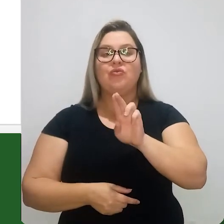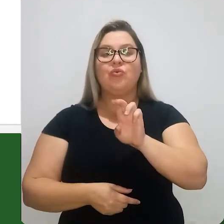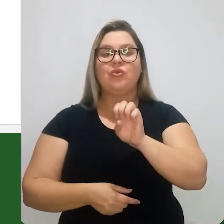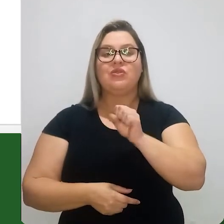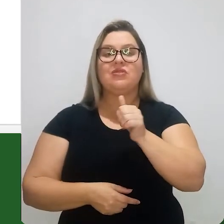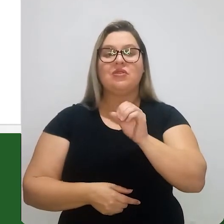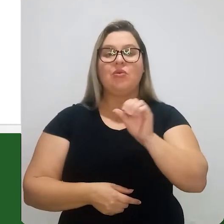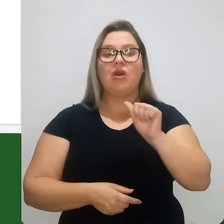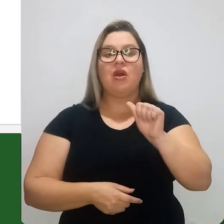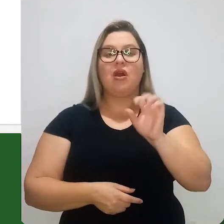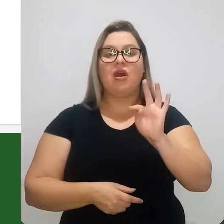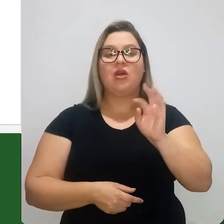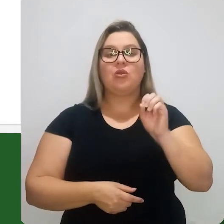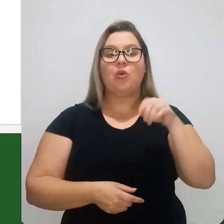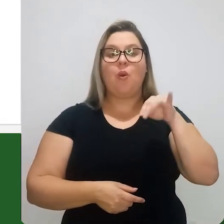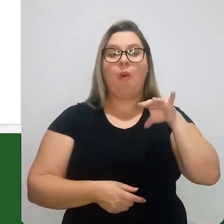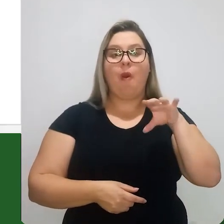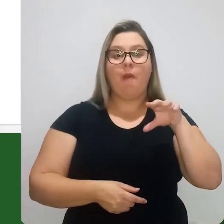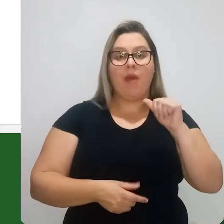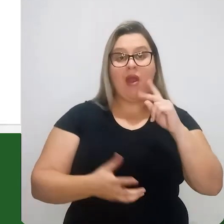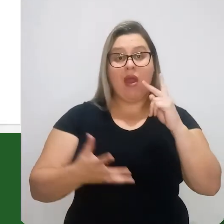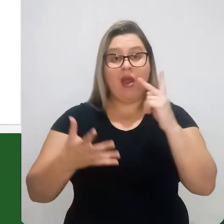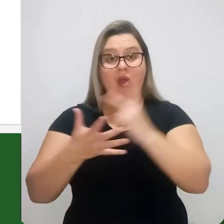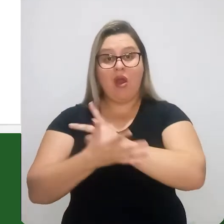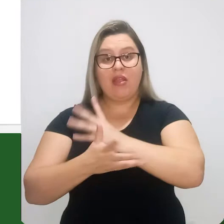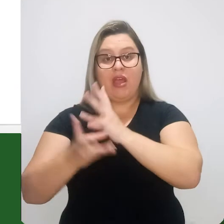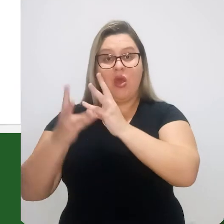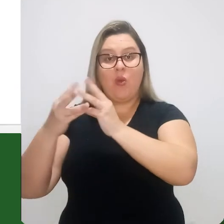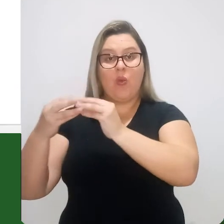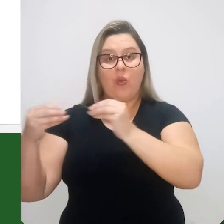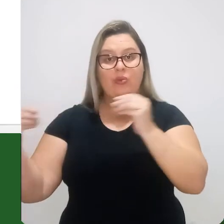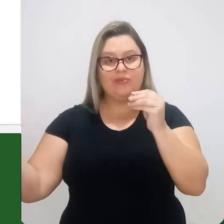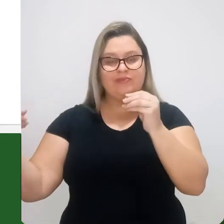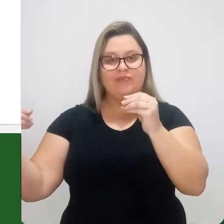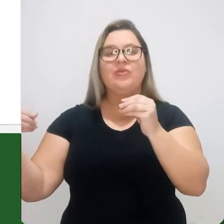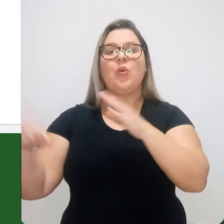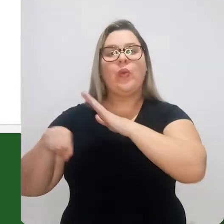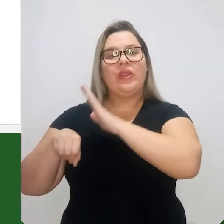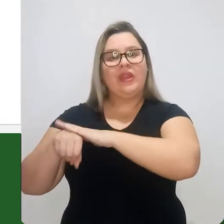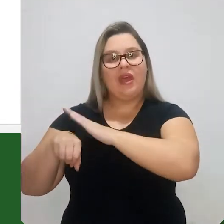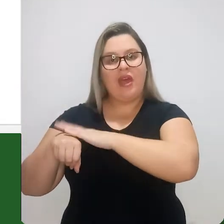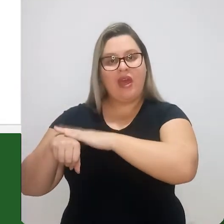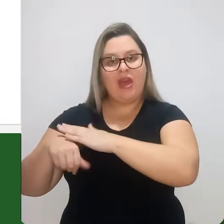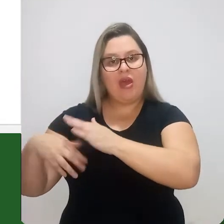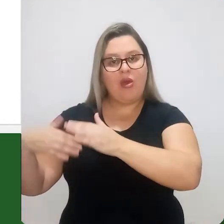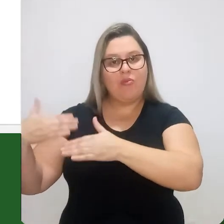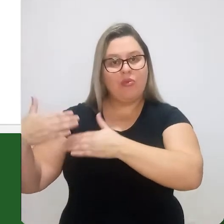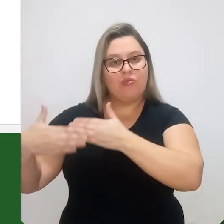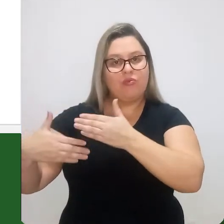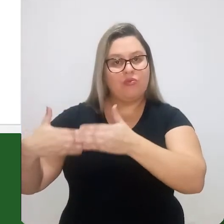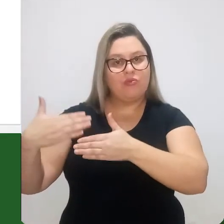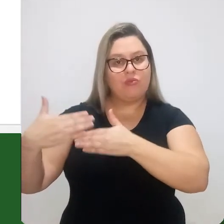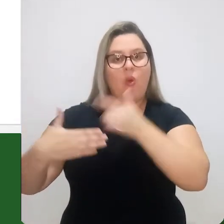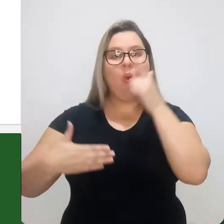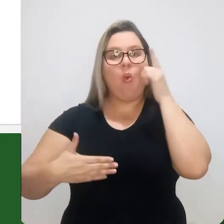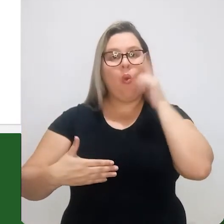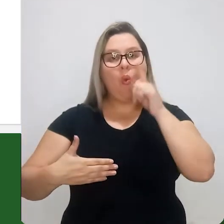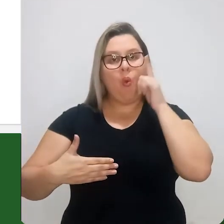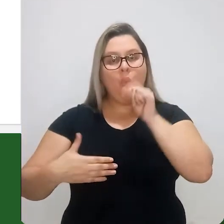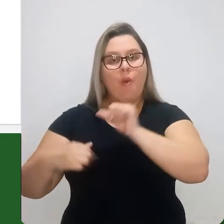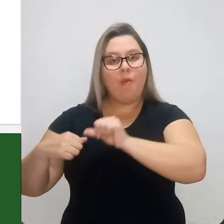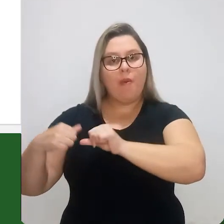atômica, ela vai ocorrer de forma que ela se esgote. Então, o tempo vai ser suficiente para que todos